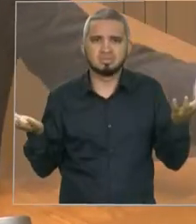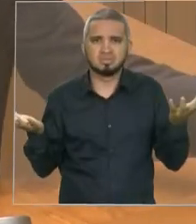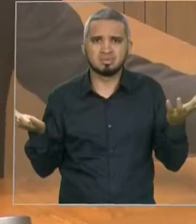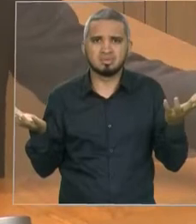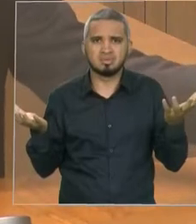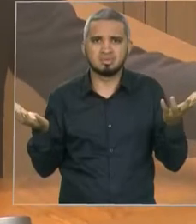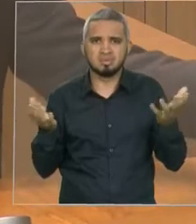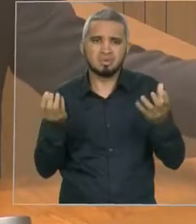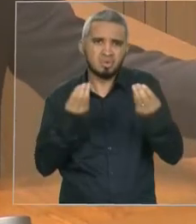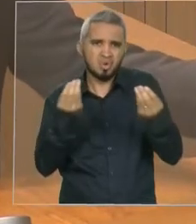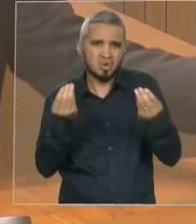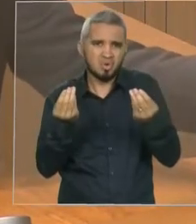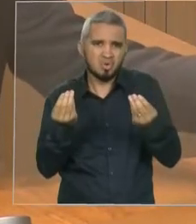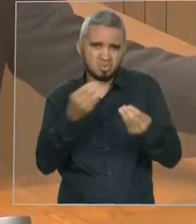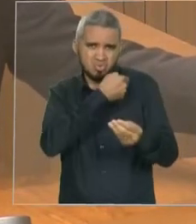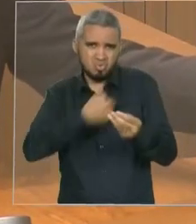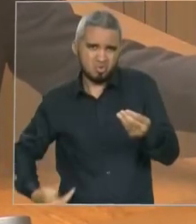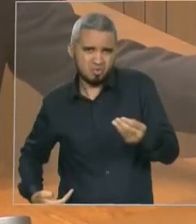a bel prazer,